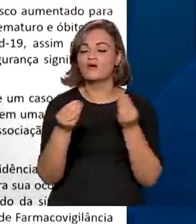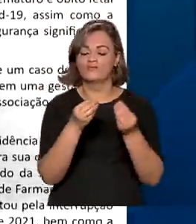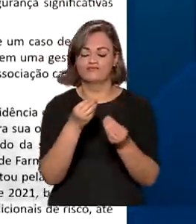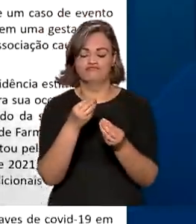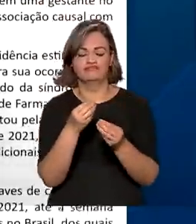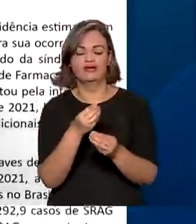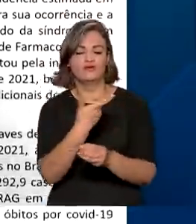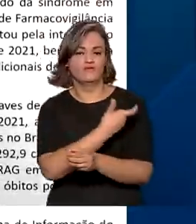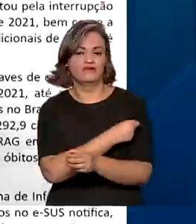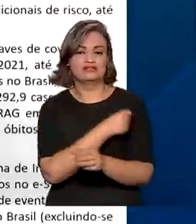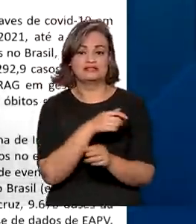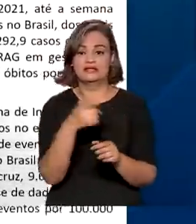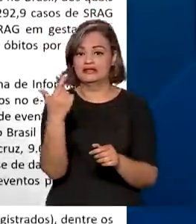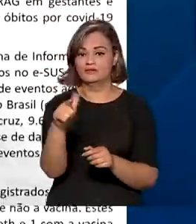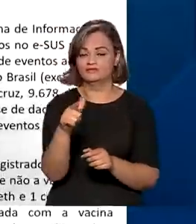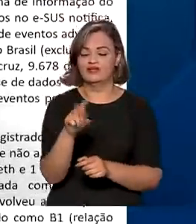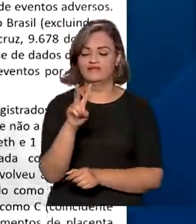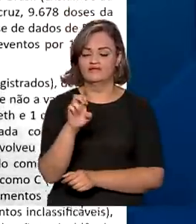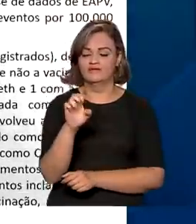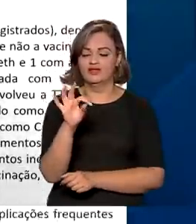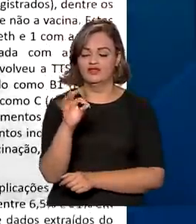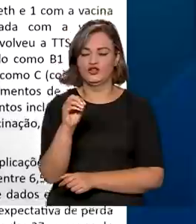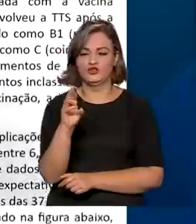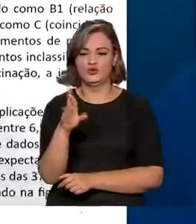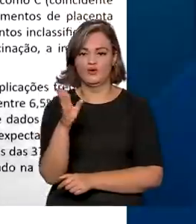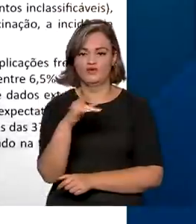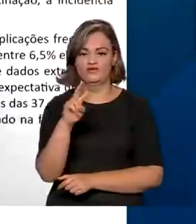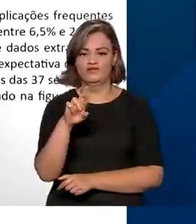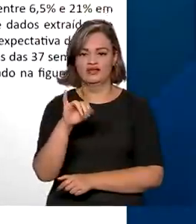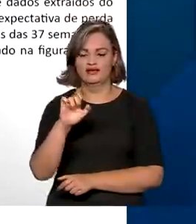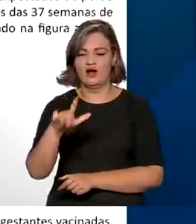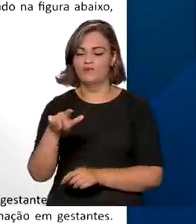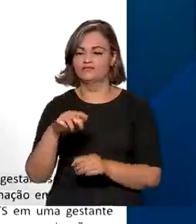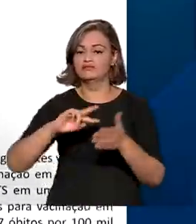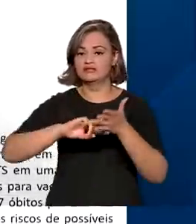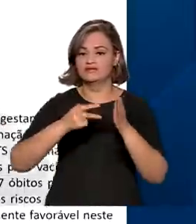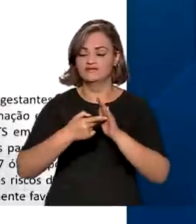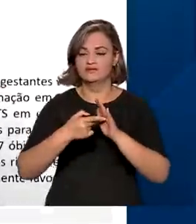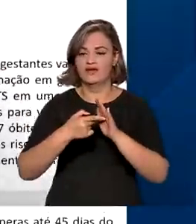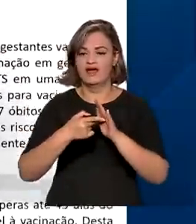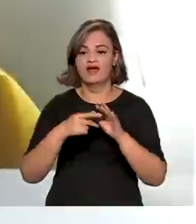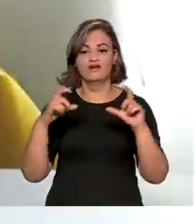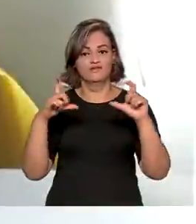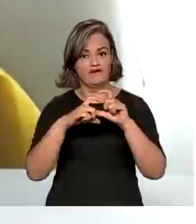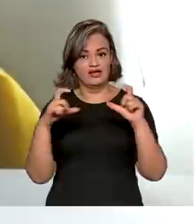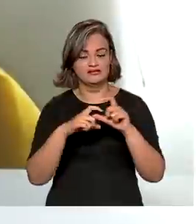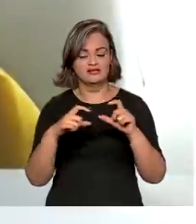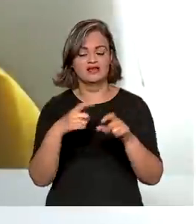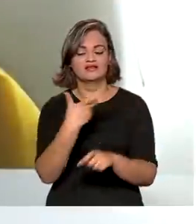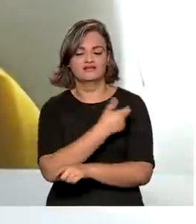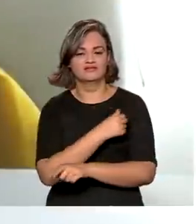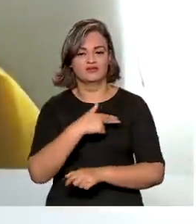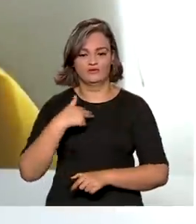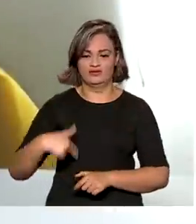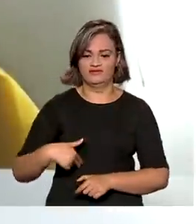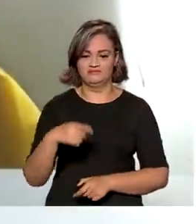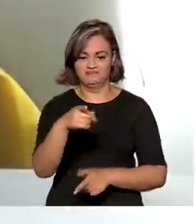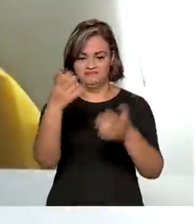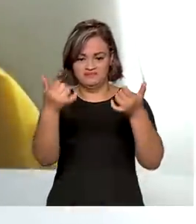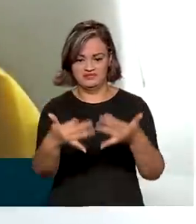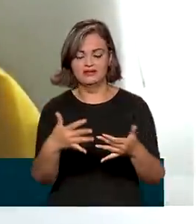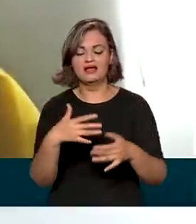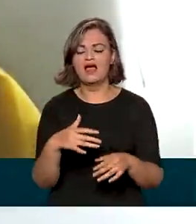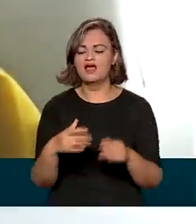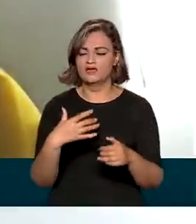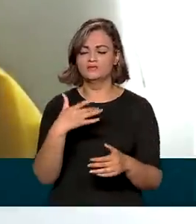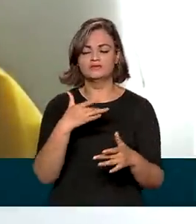vacinas que não contêm o vetor viral, ou seja, da Pfizer e da Coronavac. Além de tranquila, me passou uma segurança